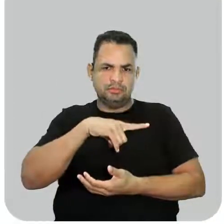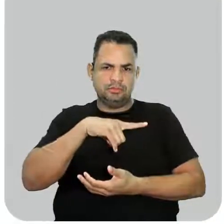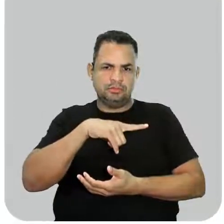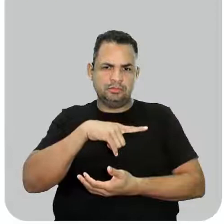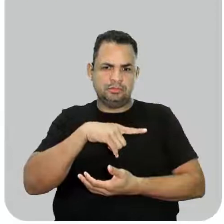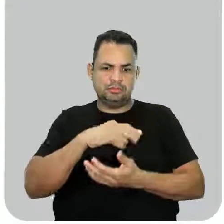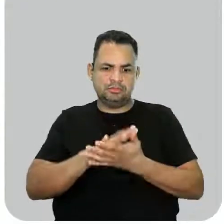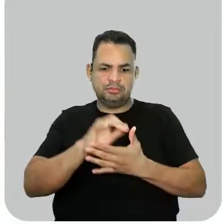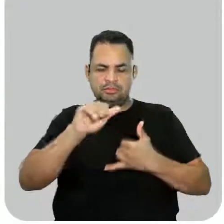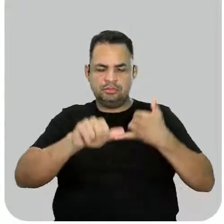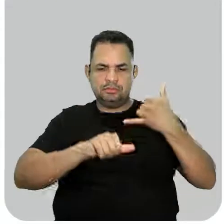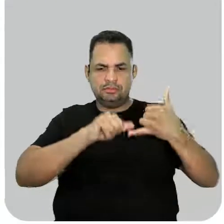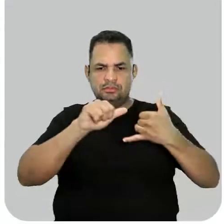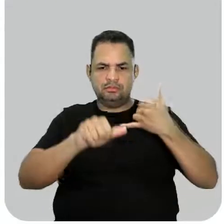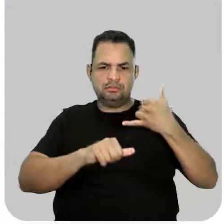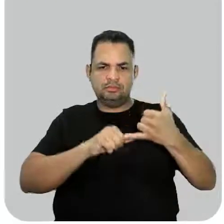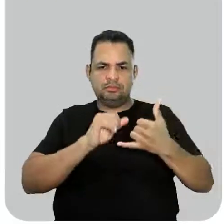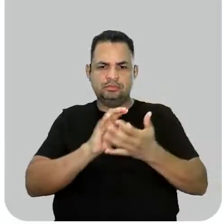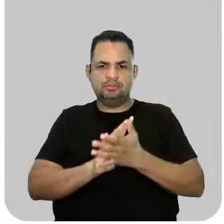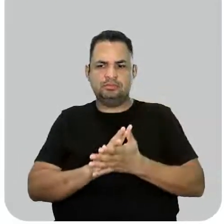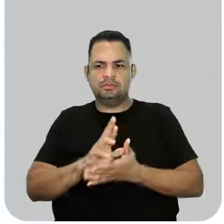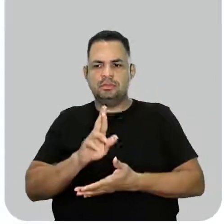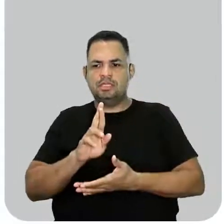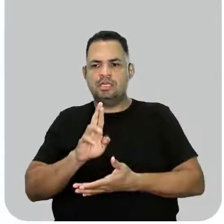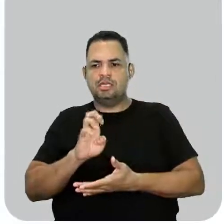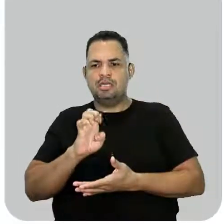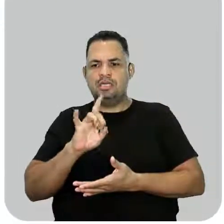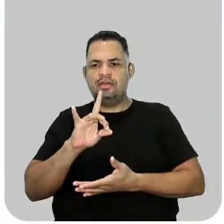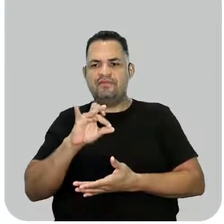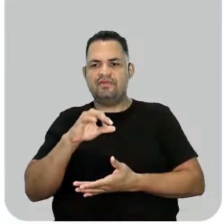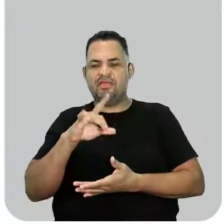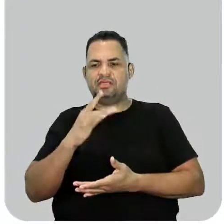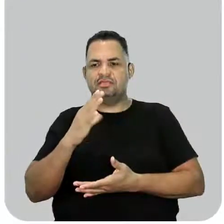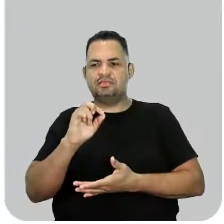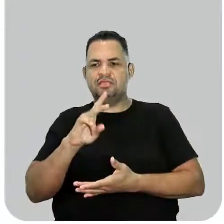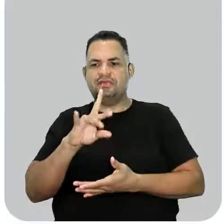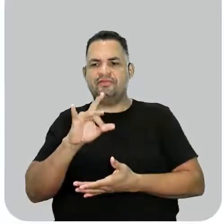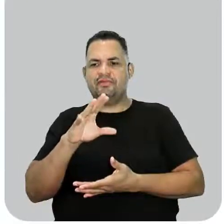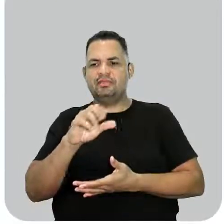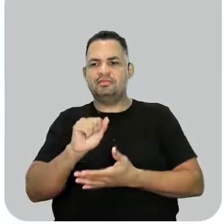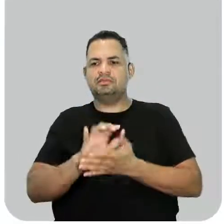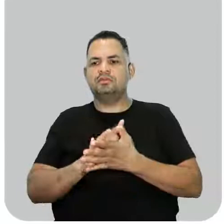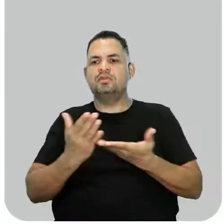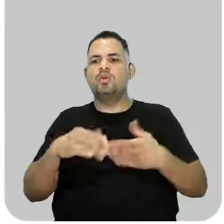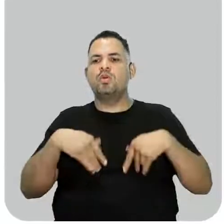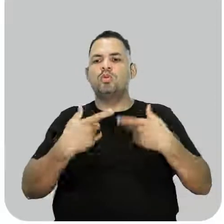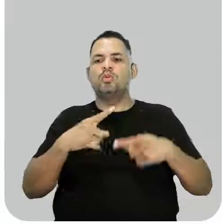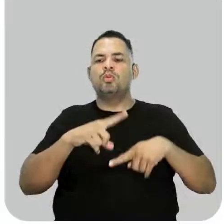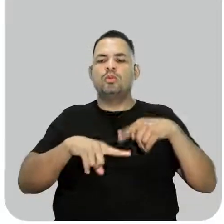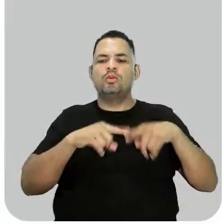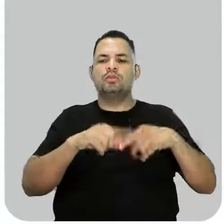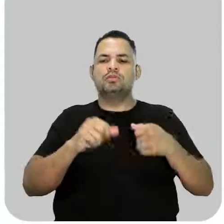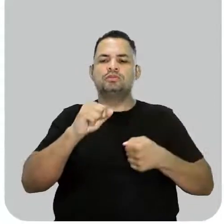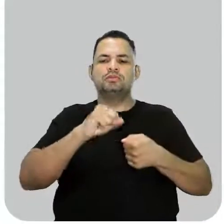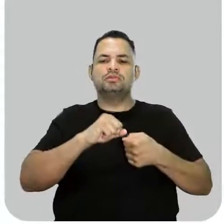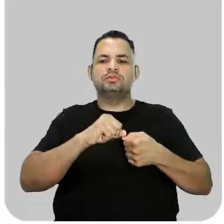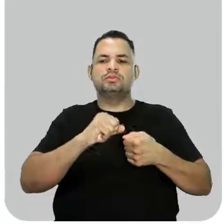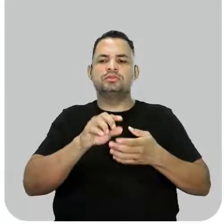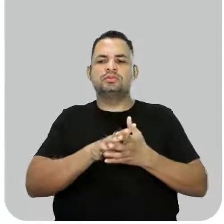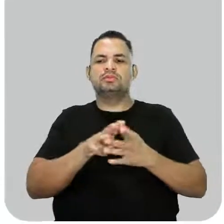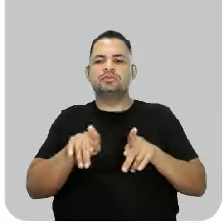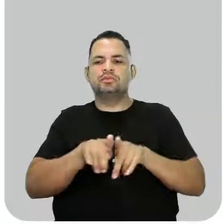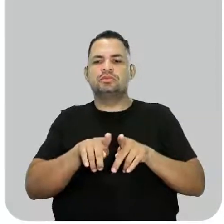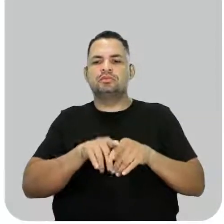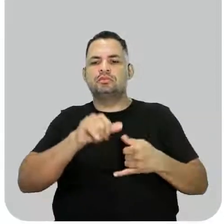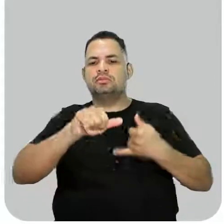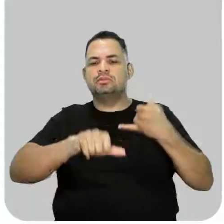em reações reversíveis, ou seja, quando o produto está sendo formado e ao mesmo tempo ele está